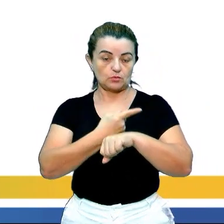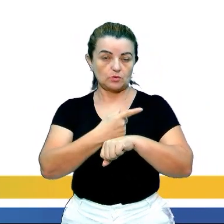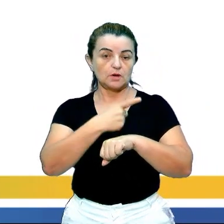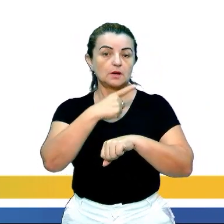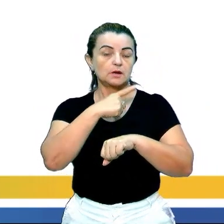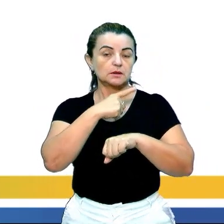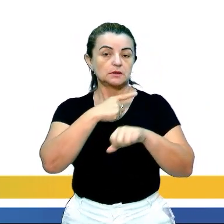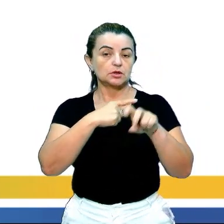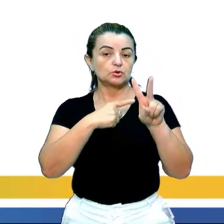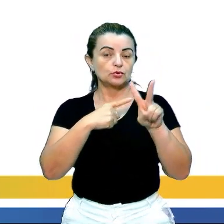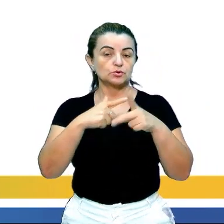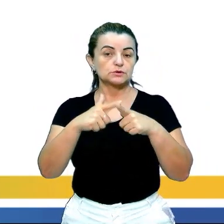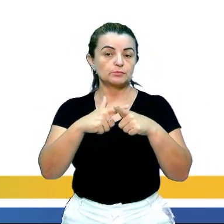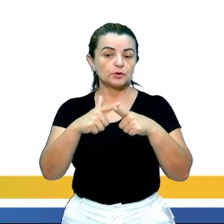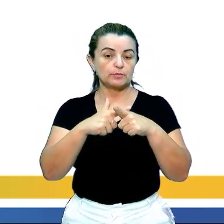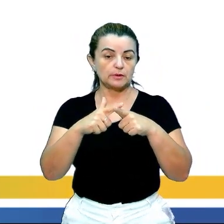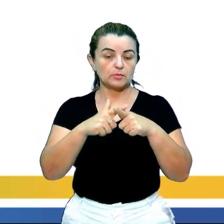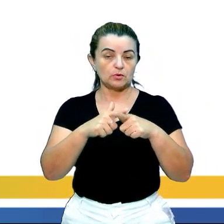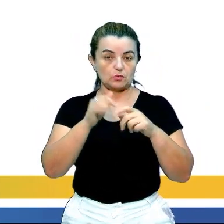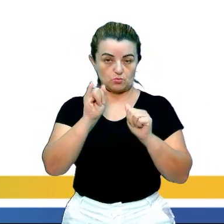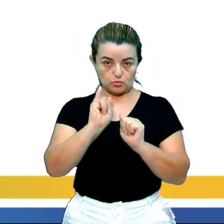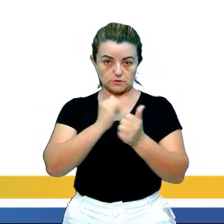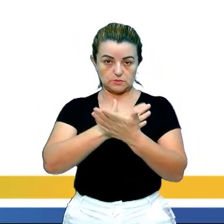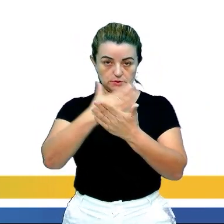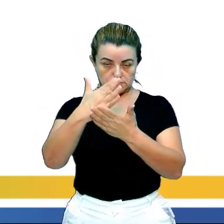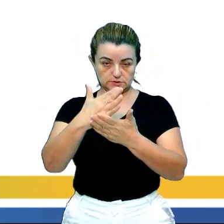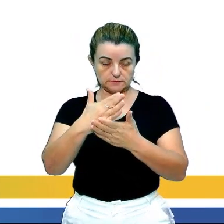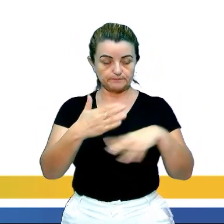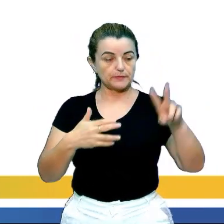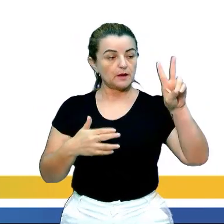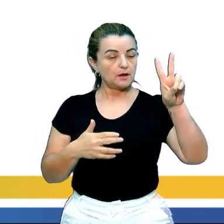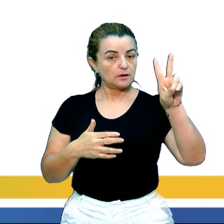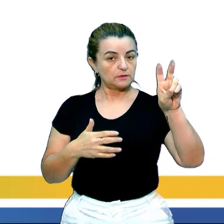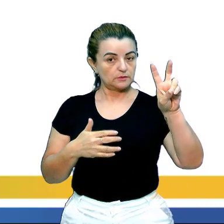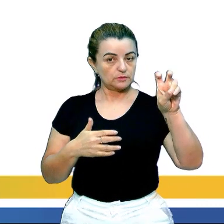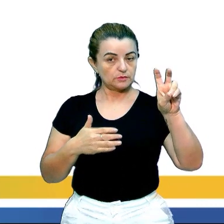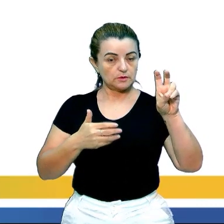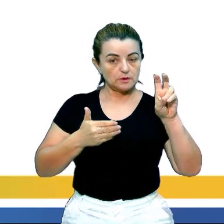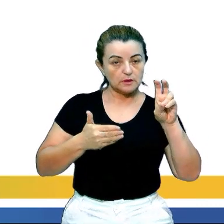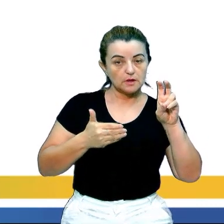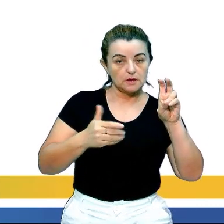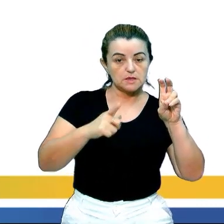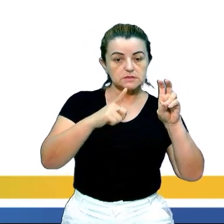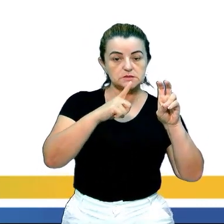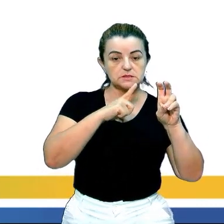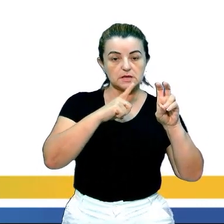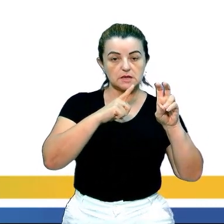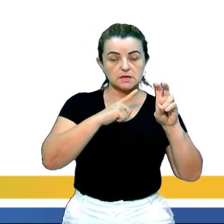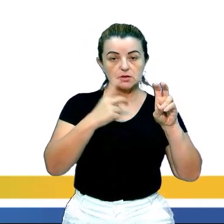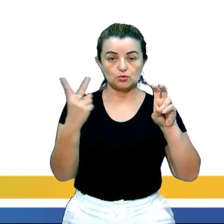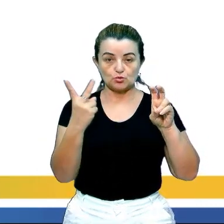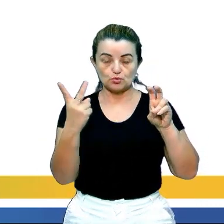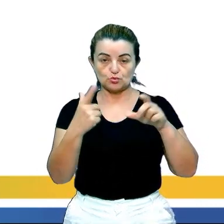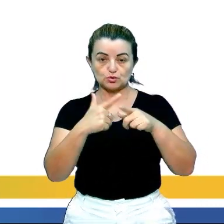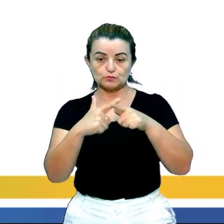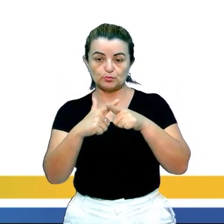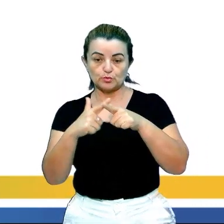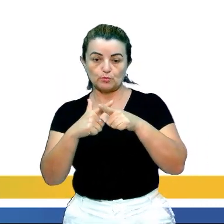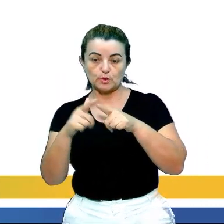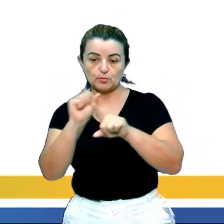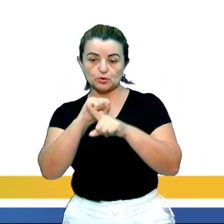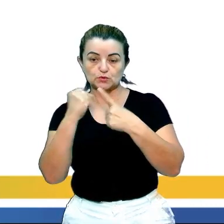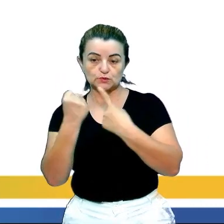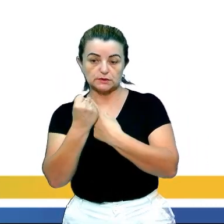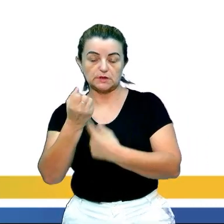dois problemas na sociedade. Aí ele elenca os dois problemas. Dois pontos. A vida sedentária e a fartura dos